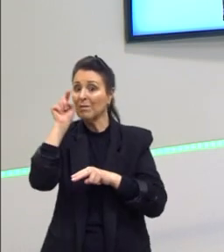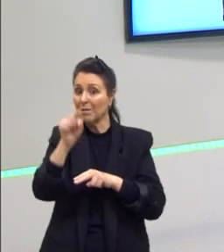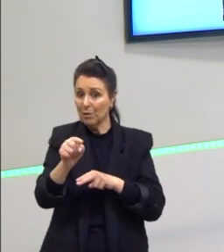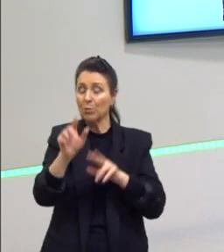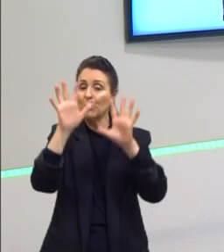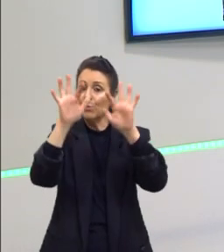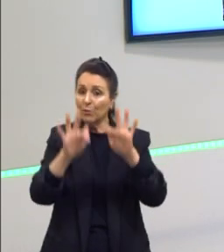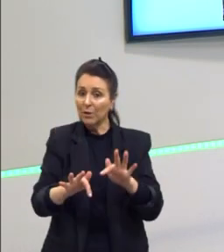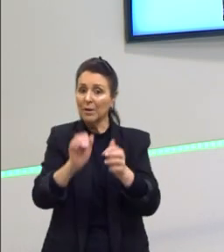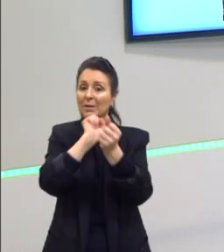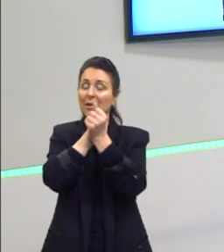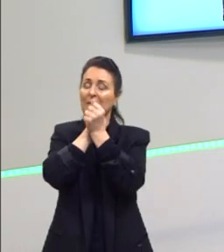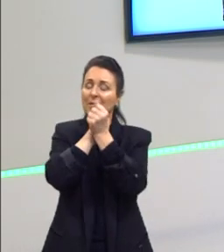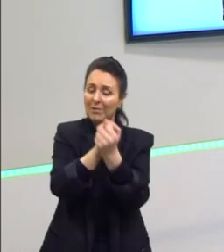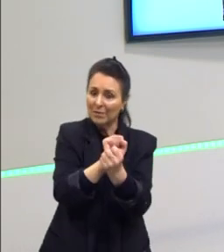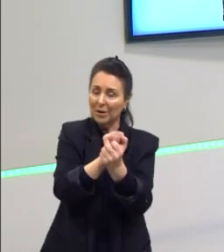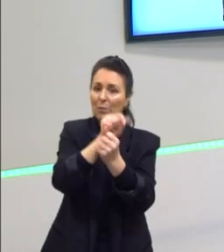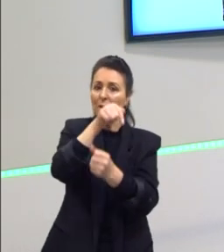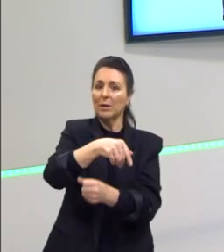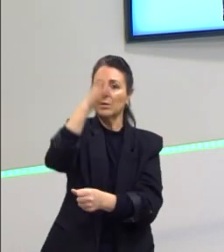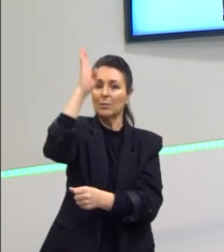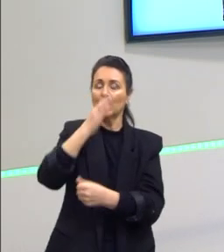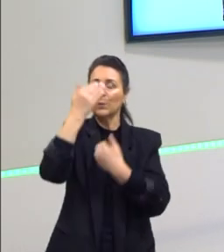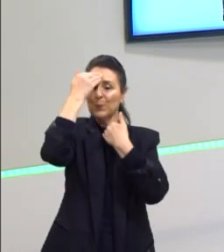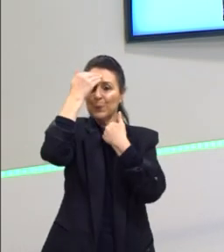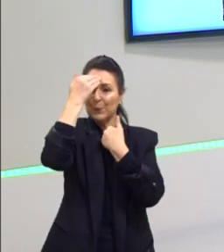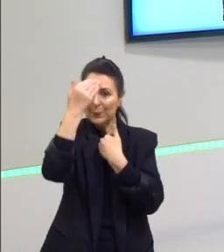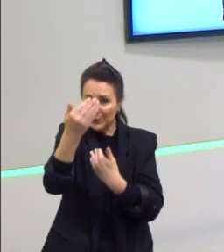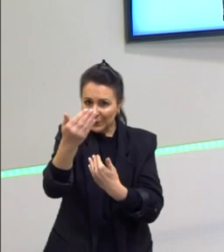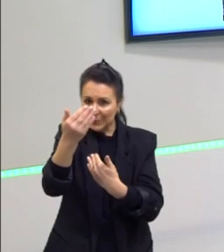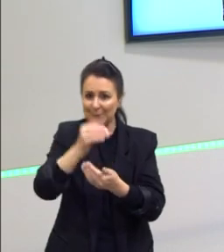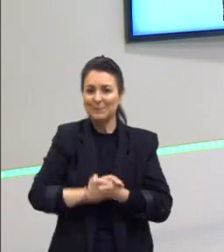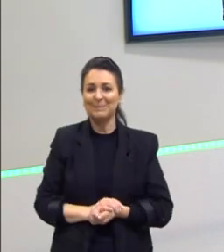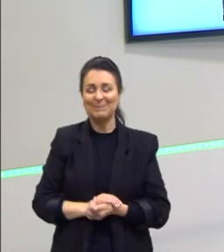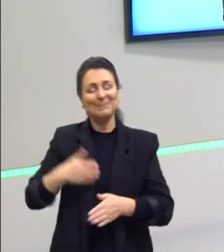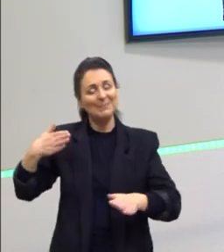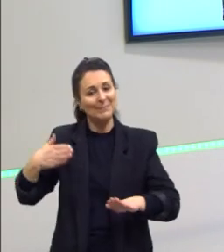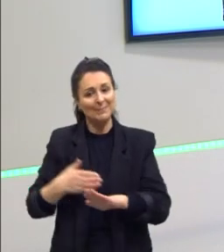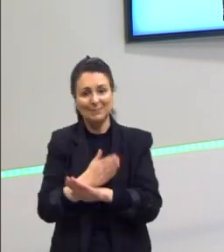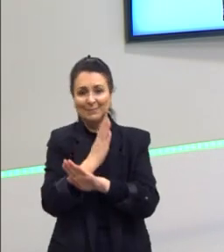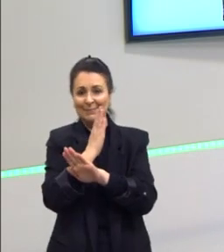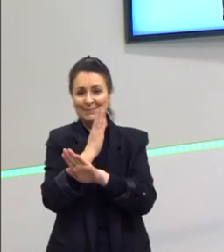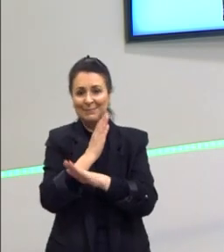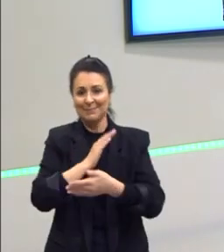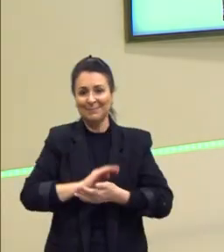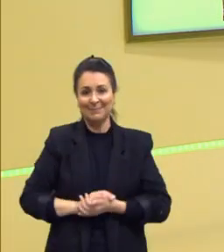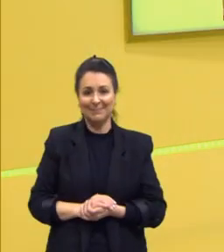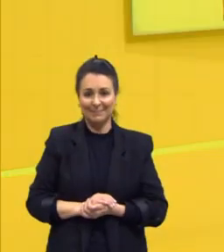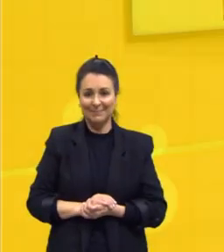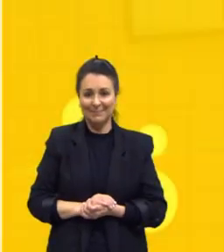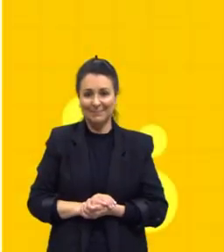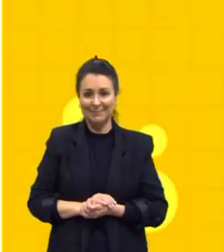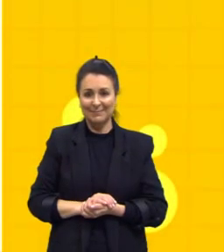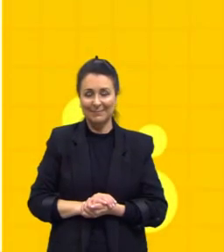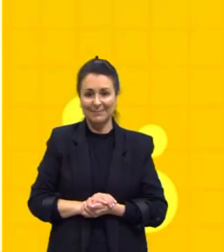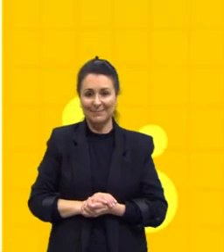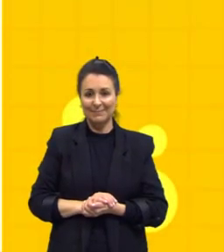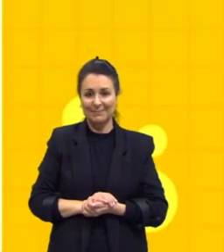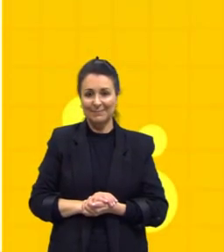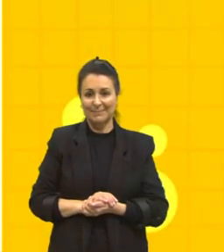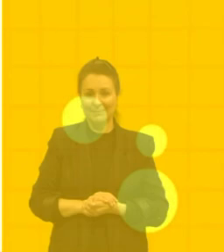no Brasil. Tá bom, pessoal? Agradecer a vocês aí e partiu passar. Tchau,